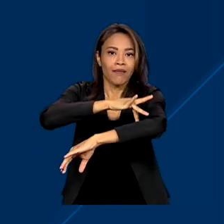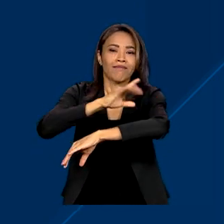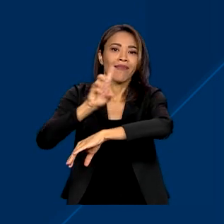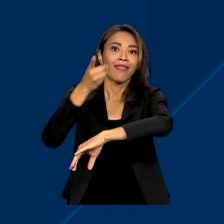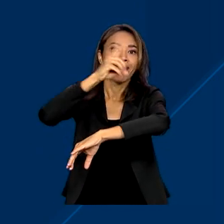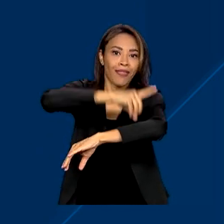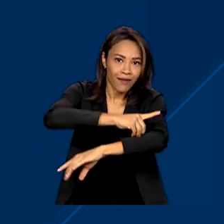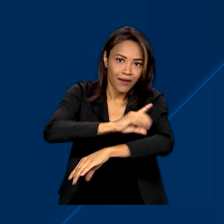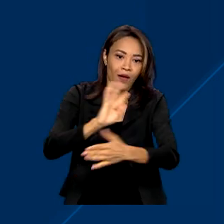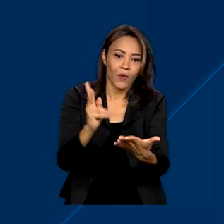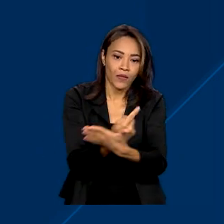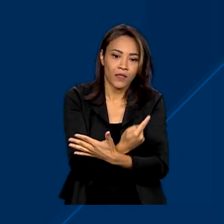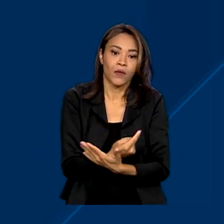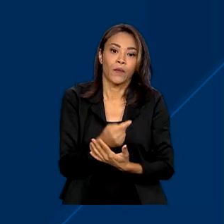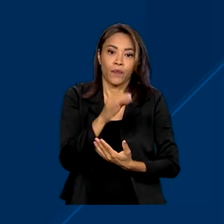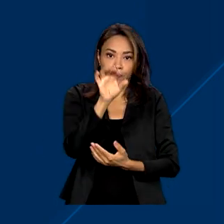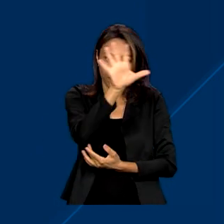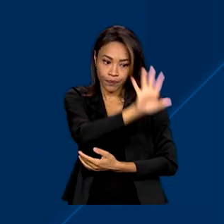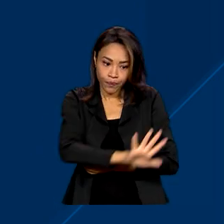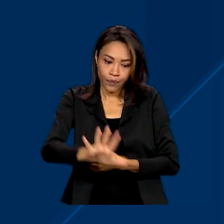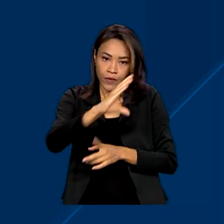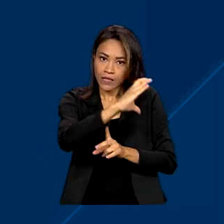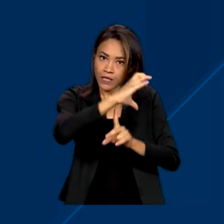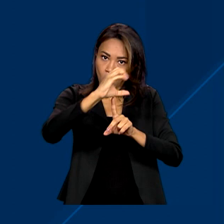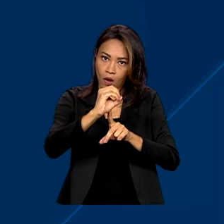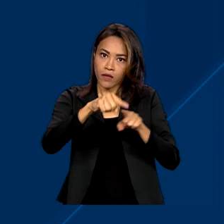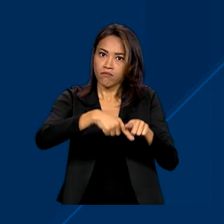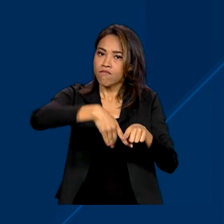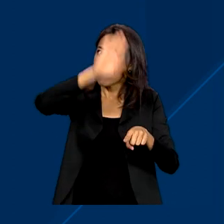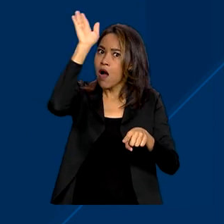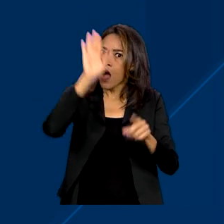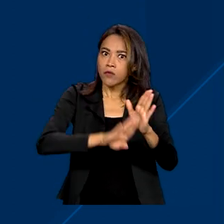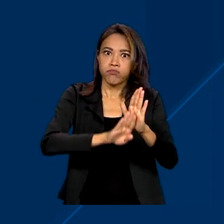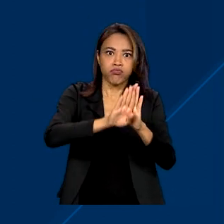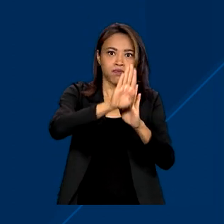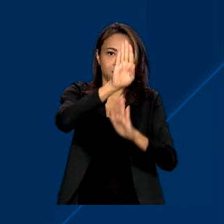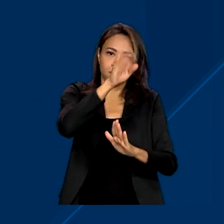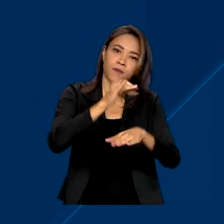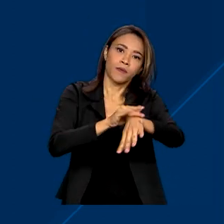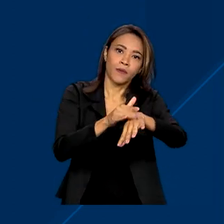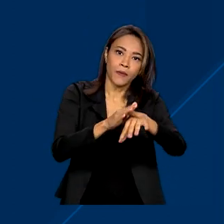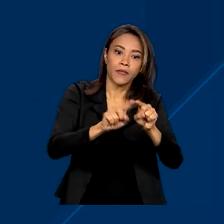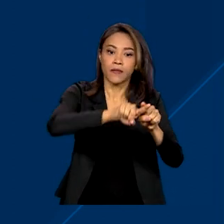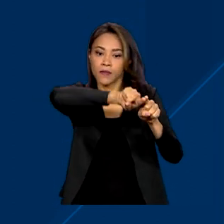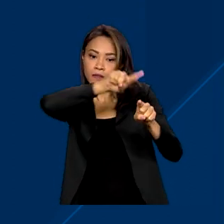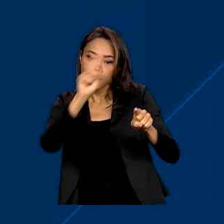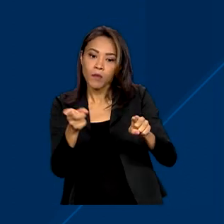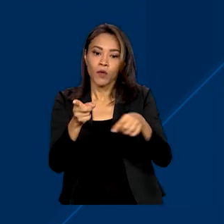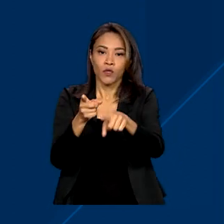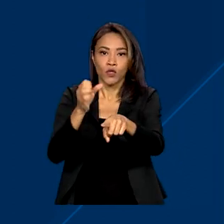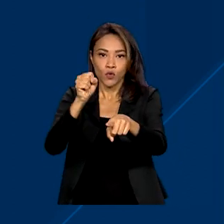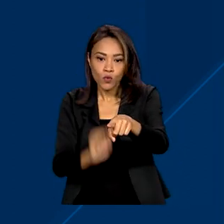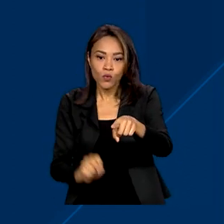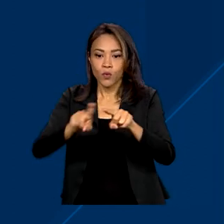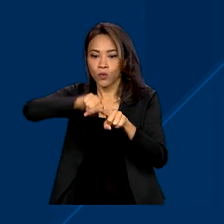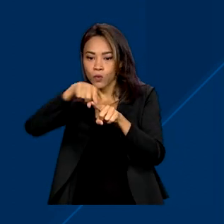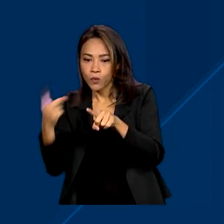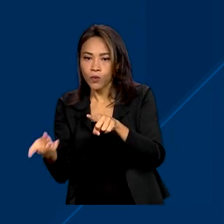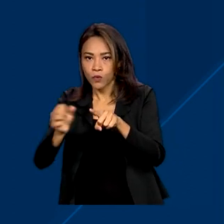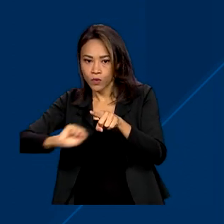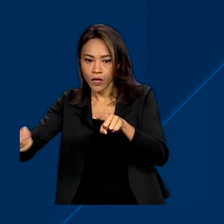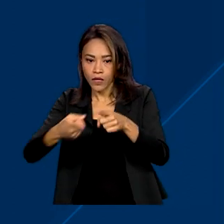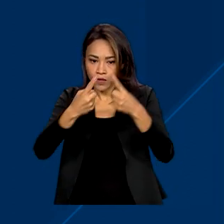A região centro-oeste apresentou maior incidência da doença, seguida pelas regiões sul, sudeste,